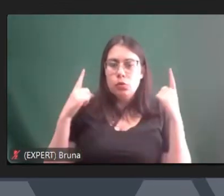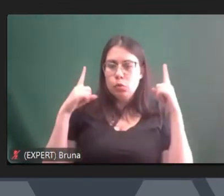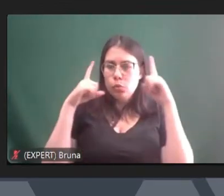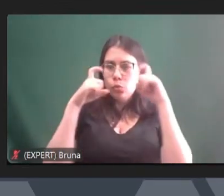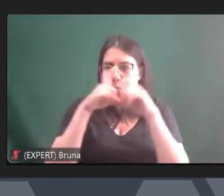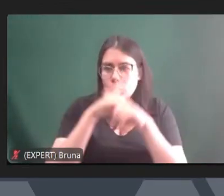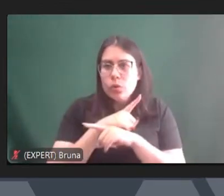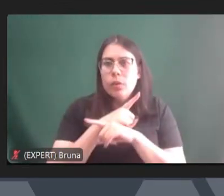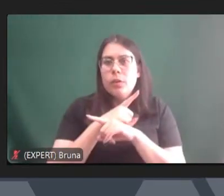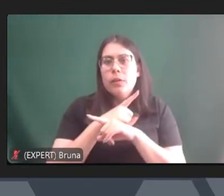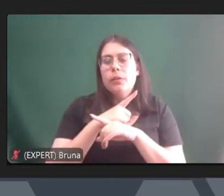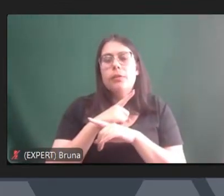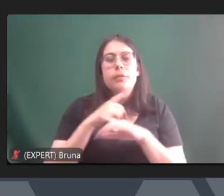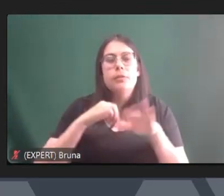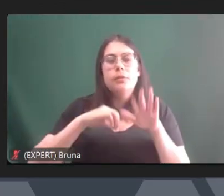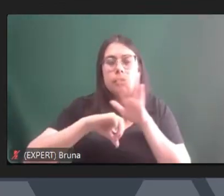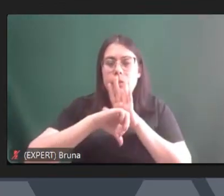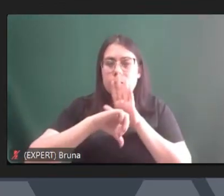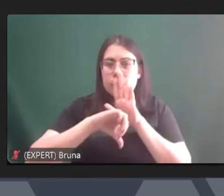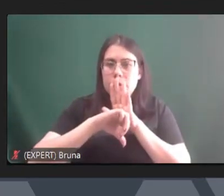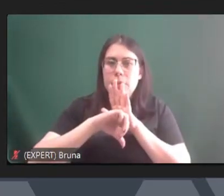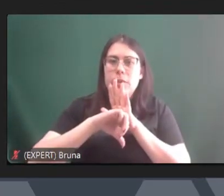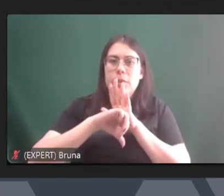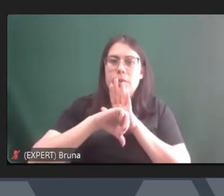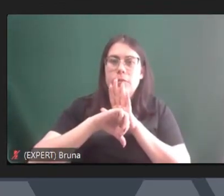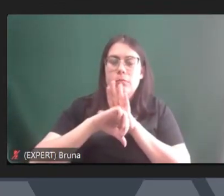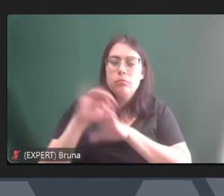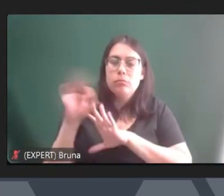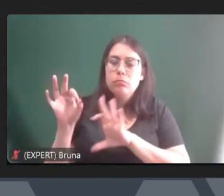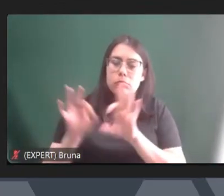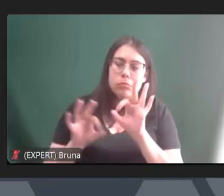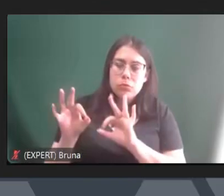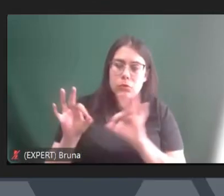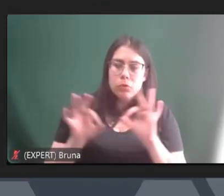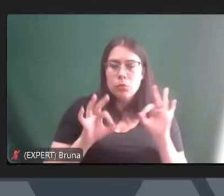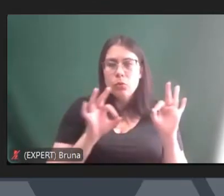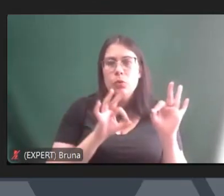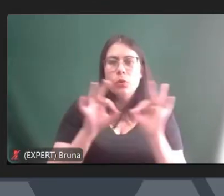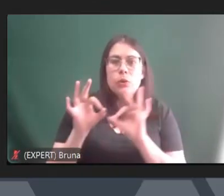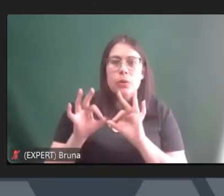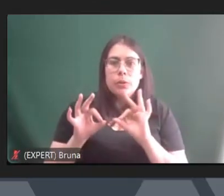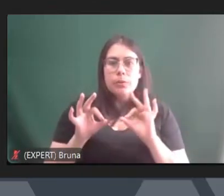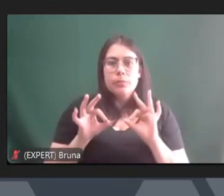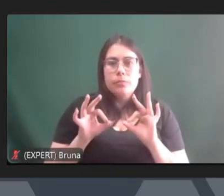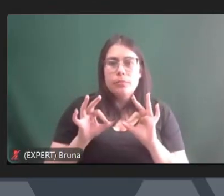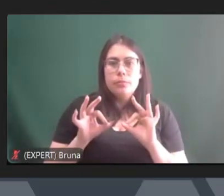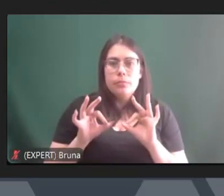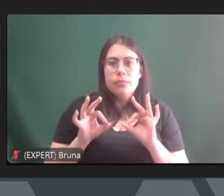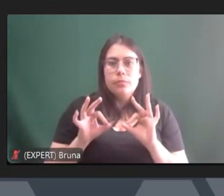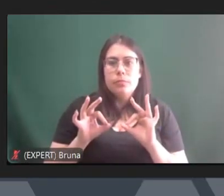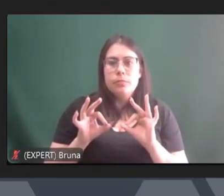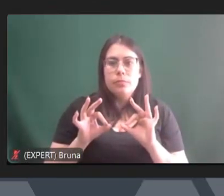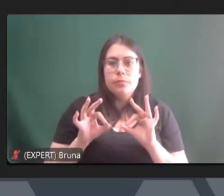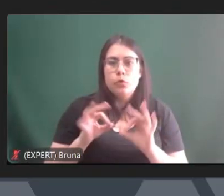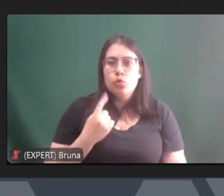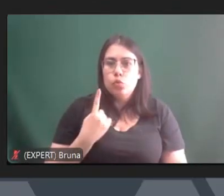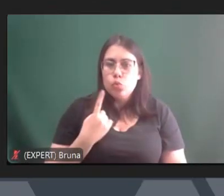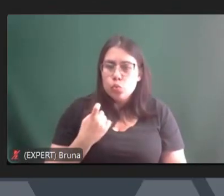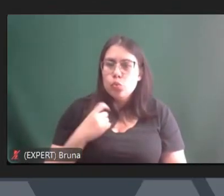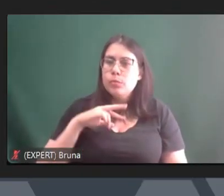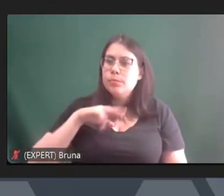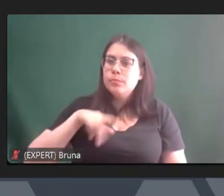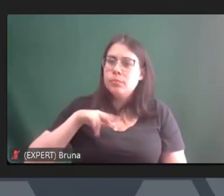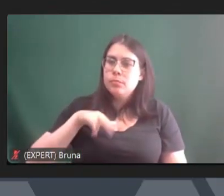que o crime foi se se construindo ao longo do tempo que não foi de uma forma única teve muitos